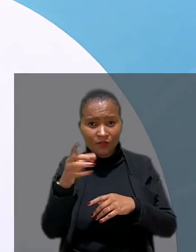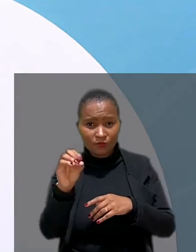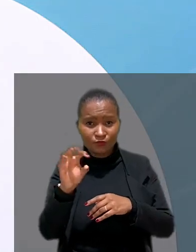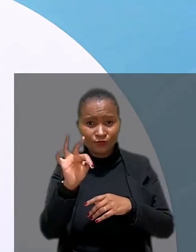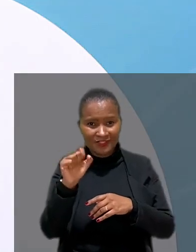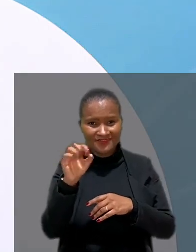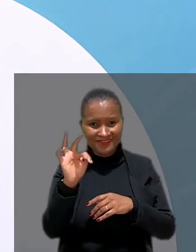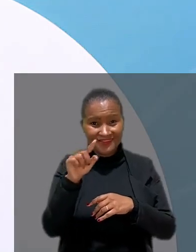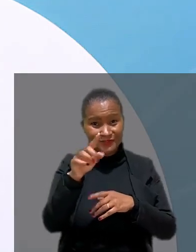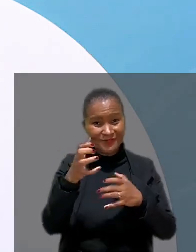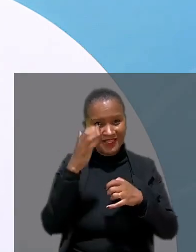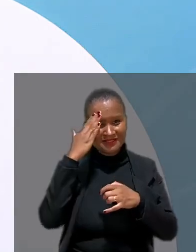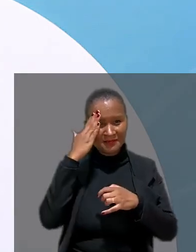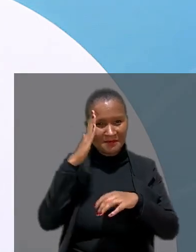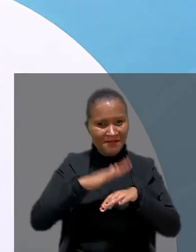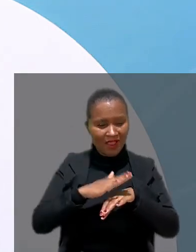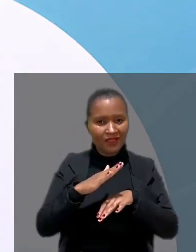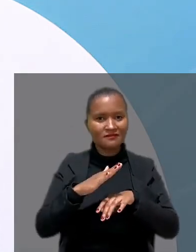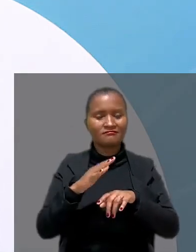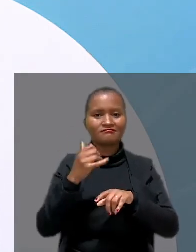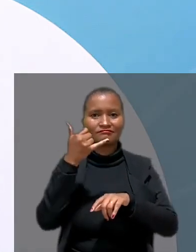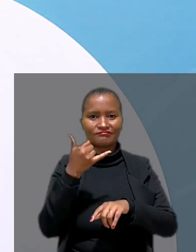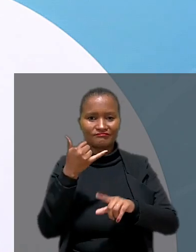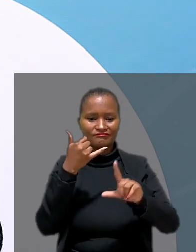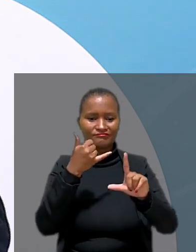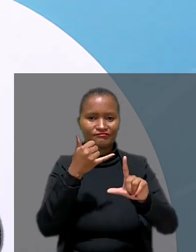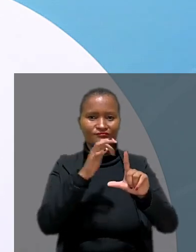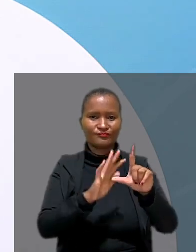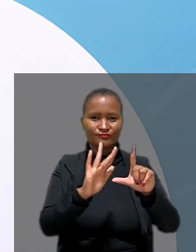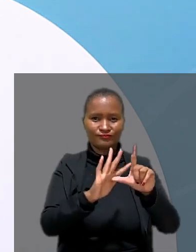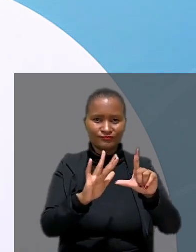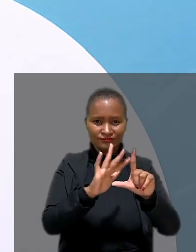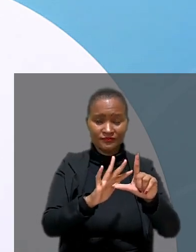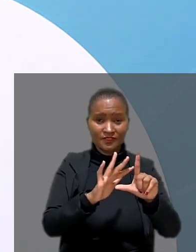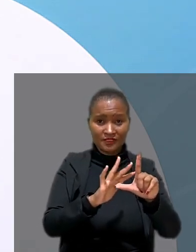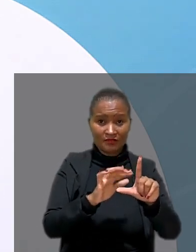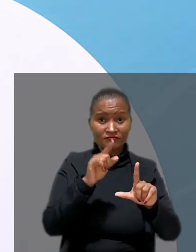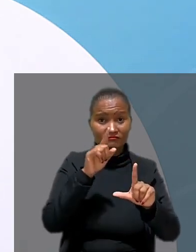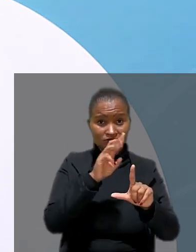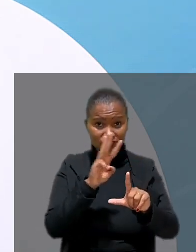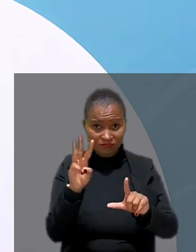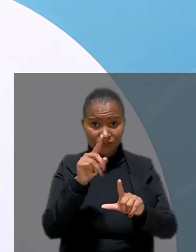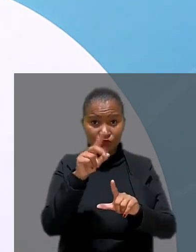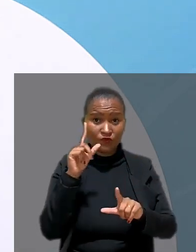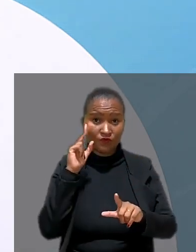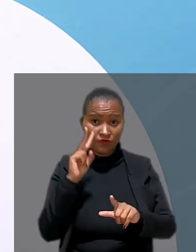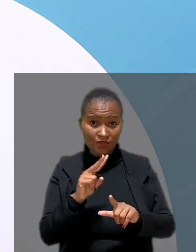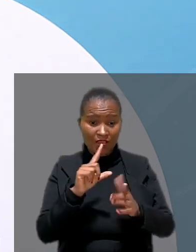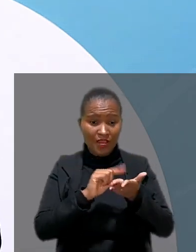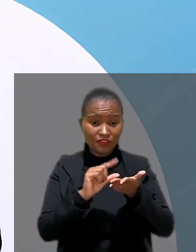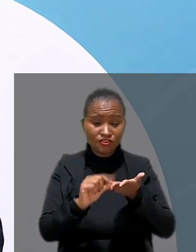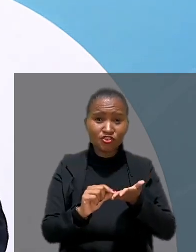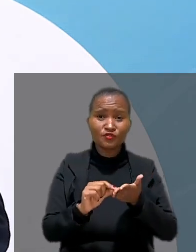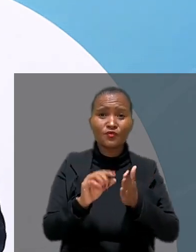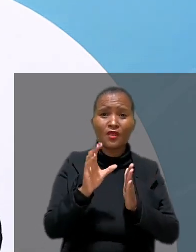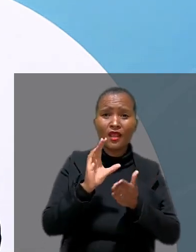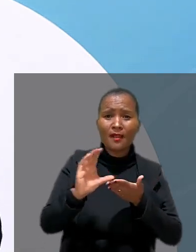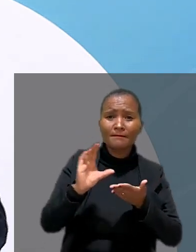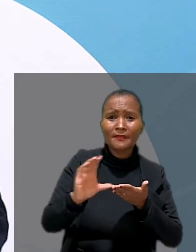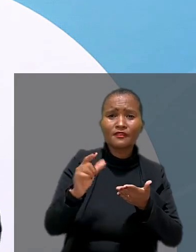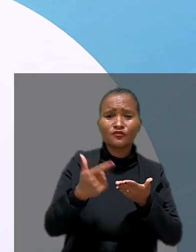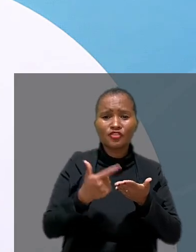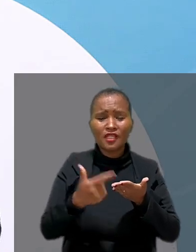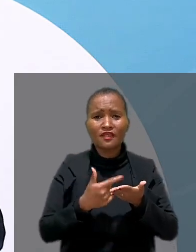Quer saber mais sobre o assunto? Aponte a câmera do seu celular para o QR Code que aparece na tela. Na página você acessa artigos, capítulos de